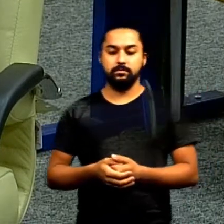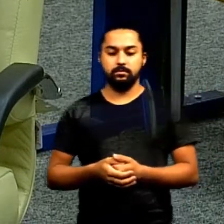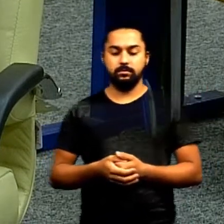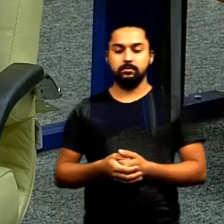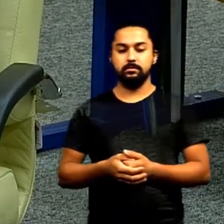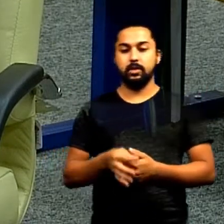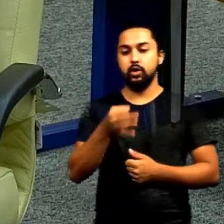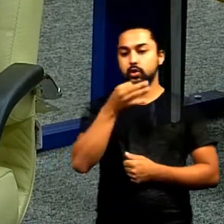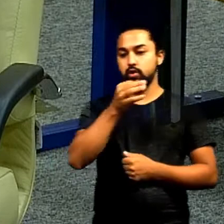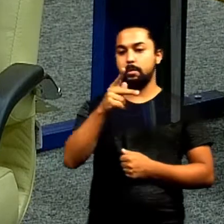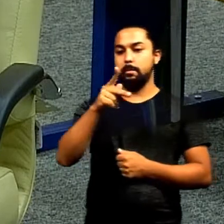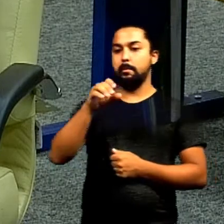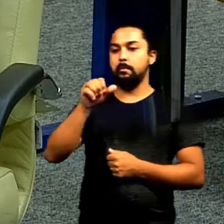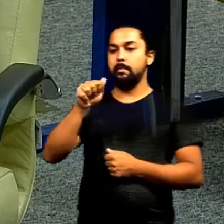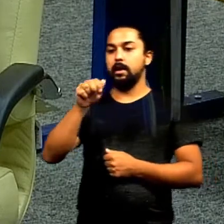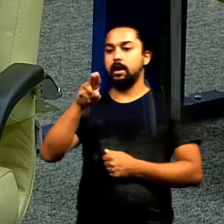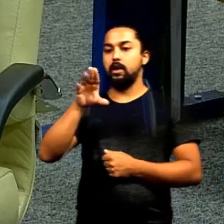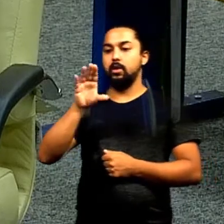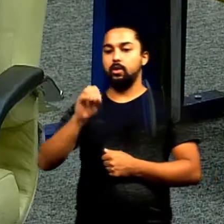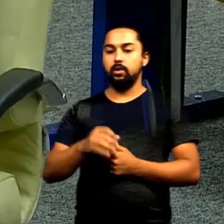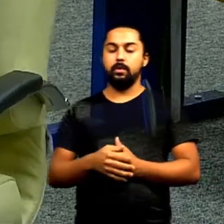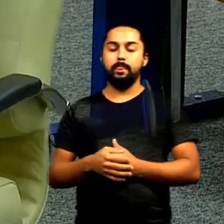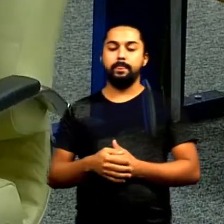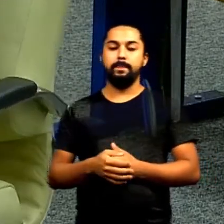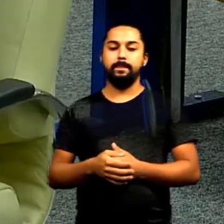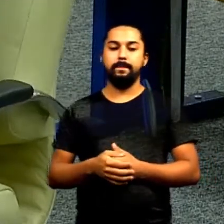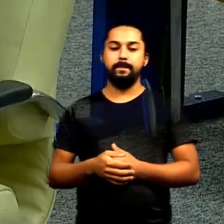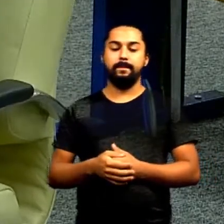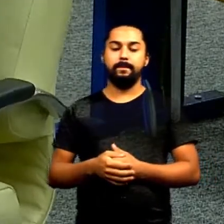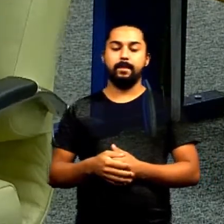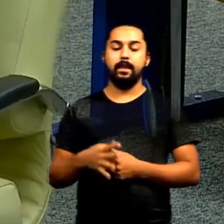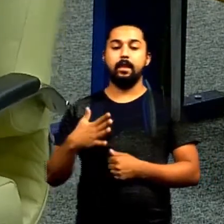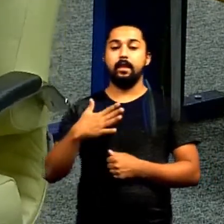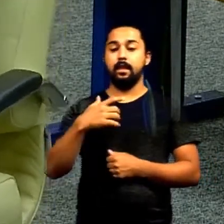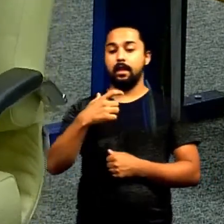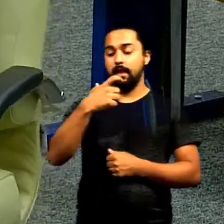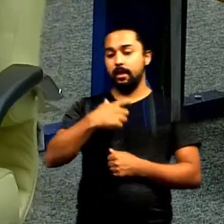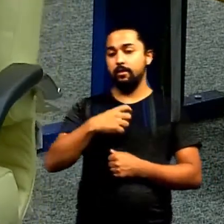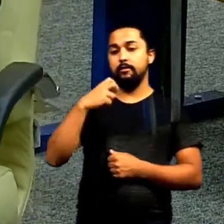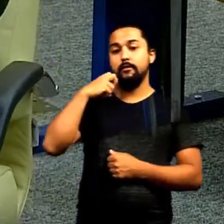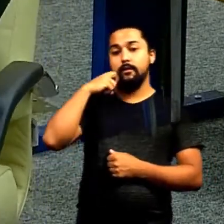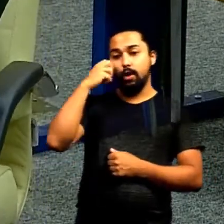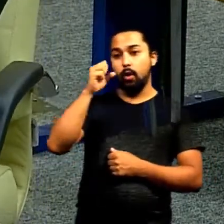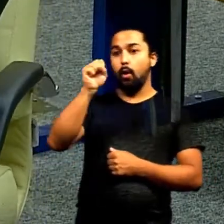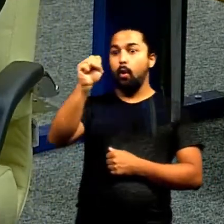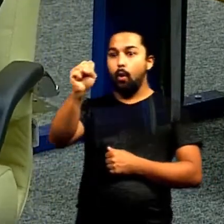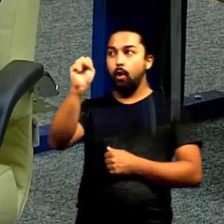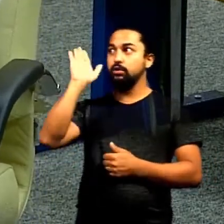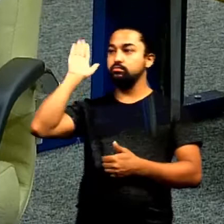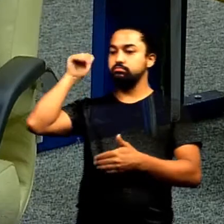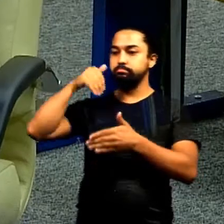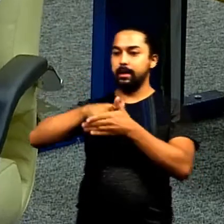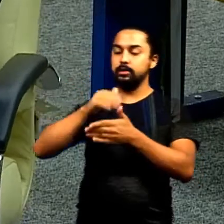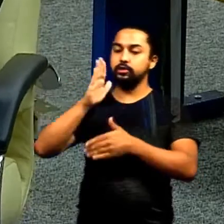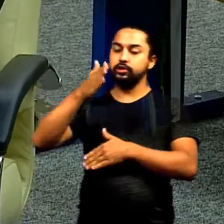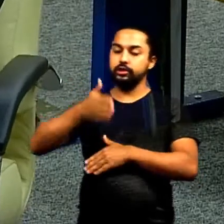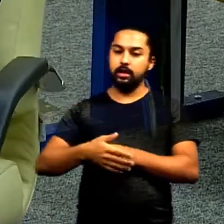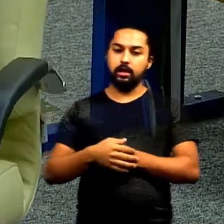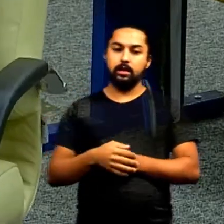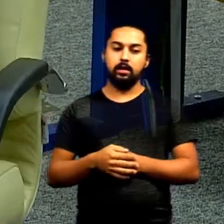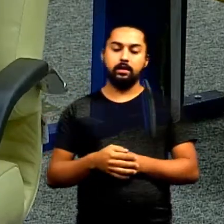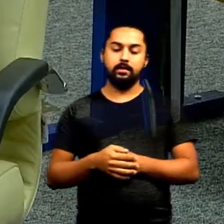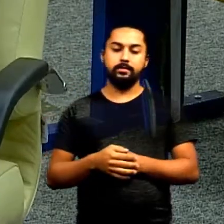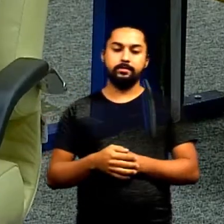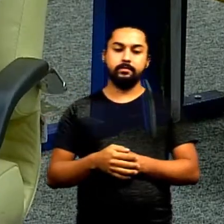som para o vereador Paulo Mangalhães como eu fico com vergonha humilde oito mandatos uma